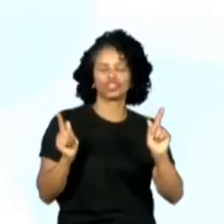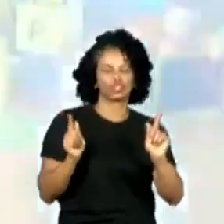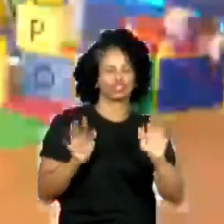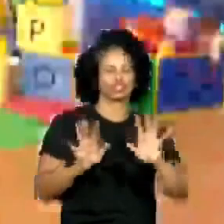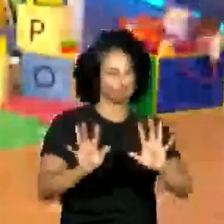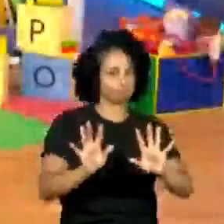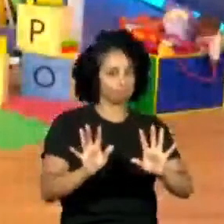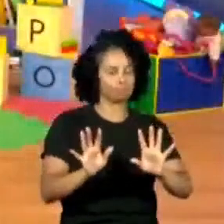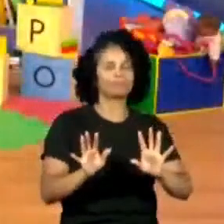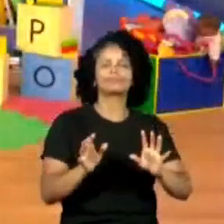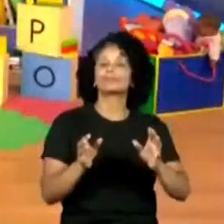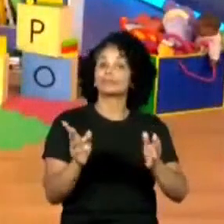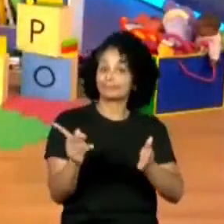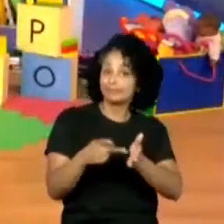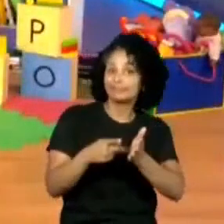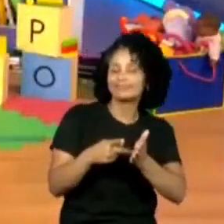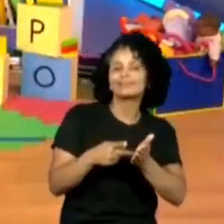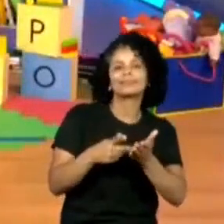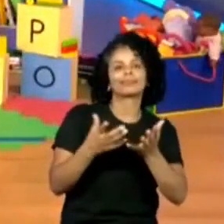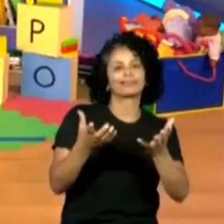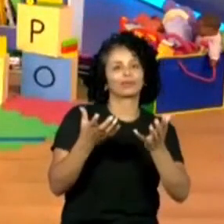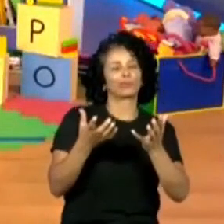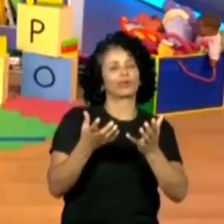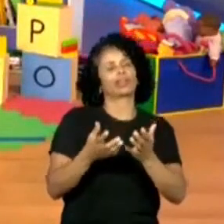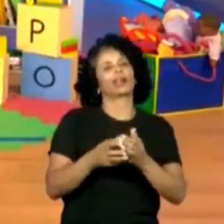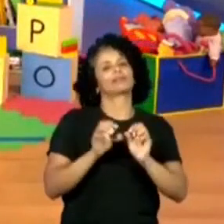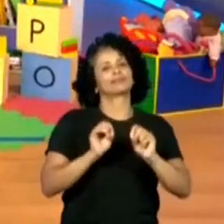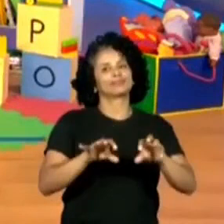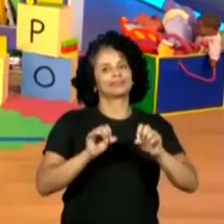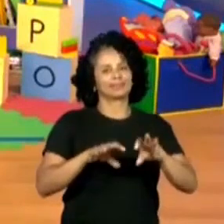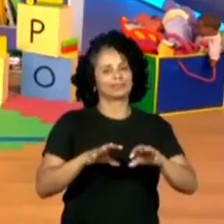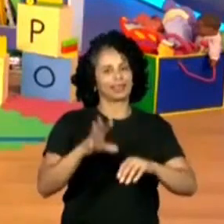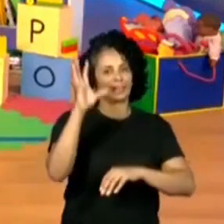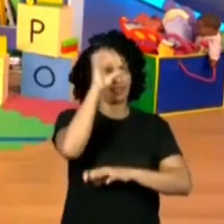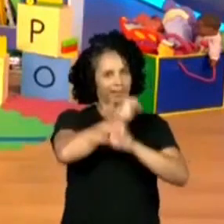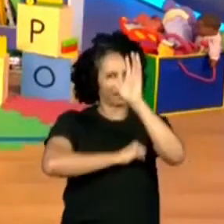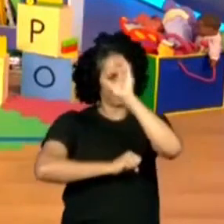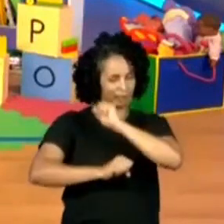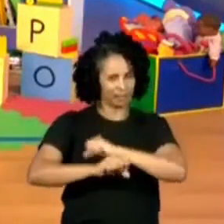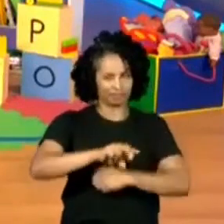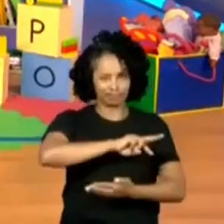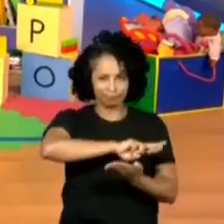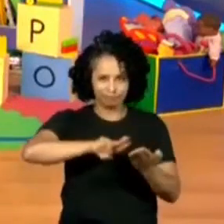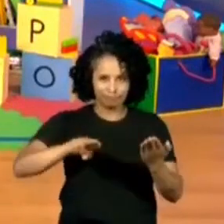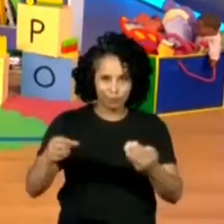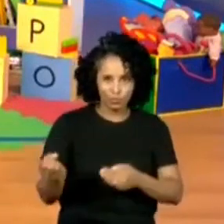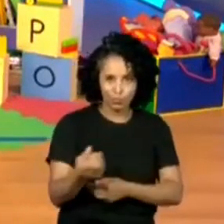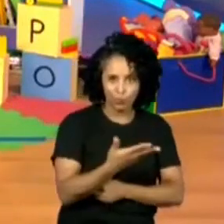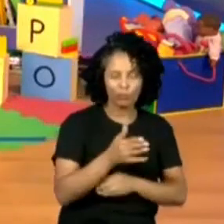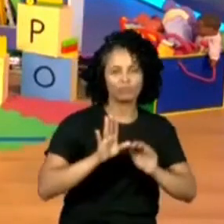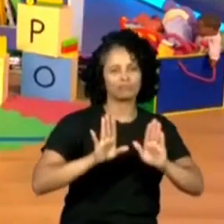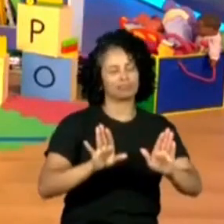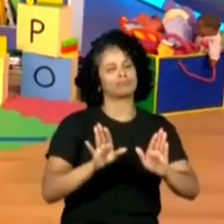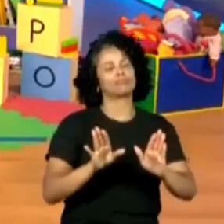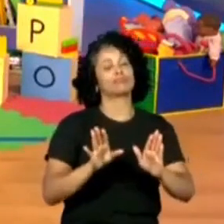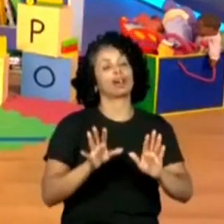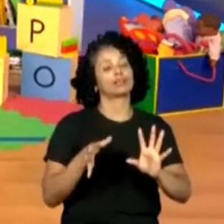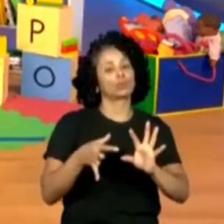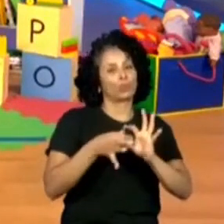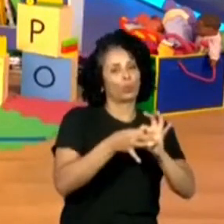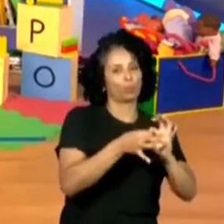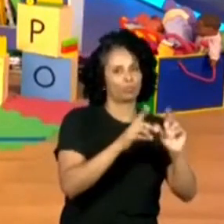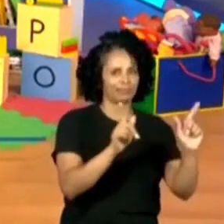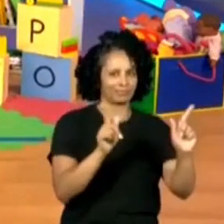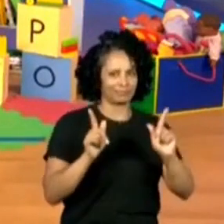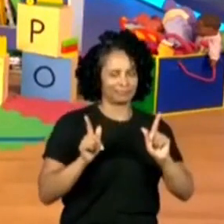quero trazer muitos aprendizados para vocês, muitas coisas novas, mas tudo aí junto com divertimento. É. Tá?